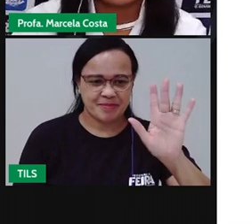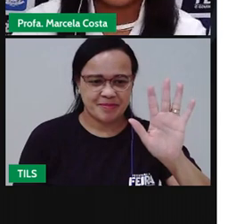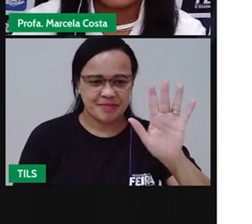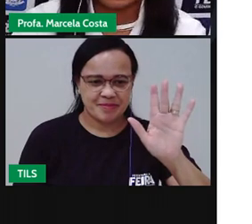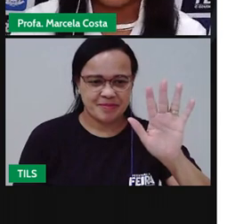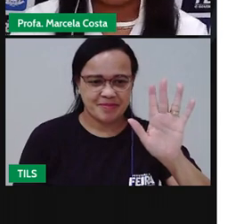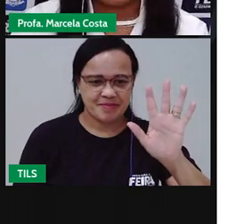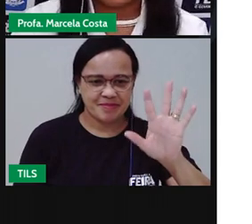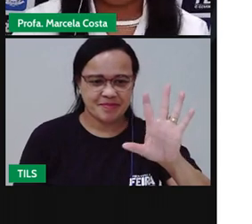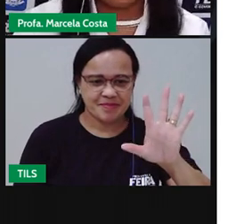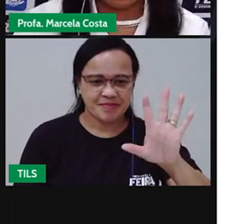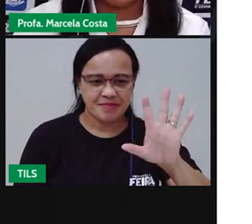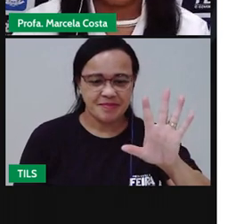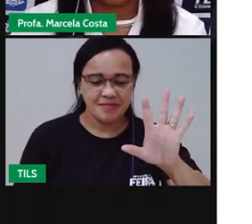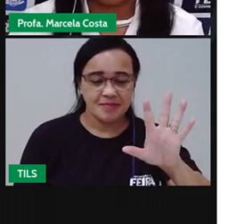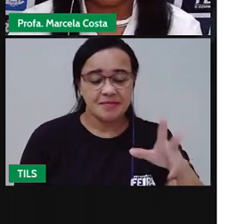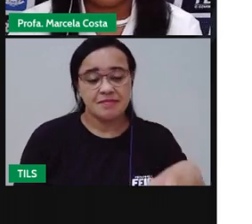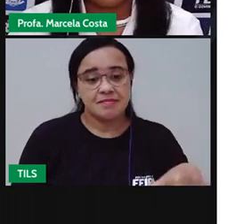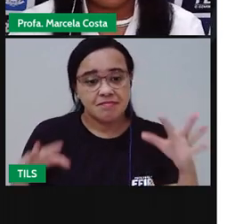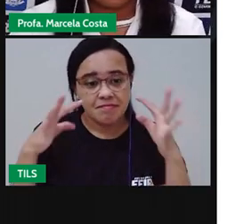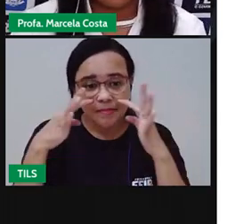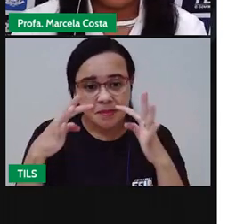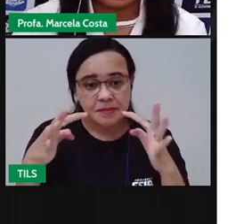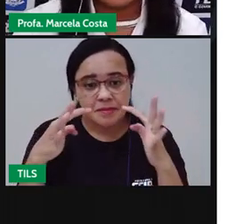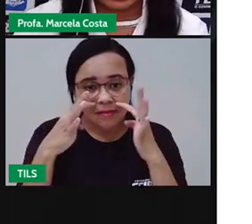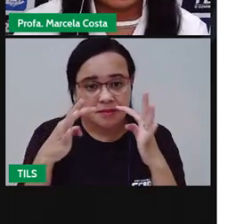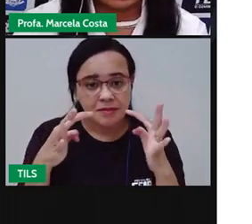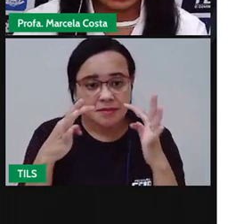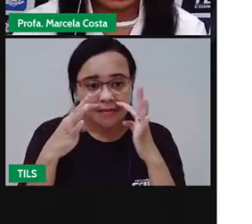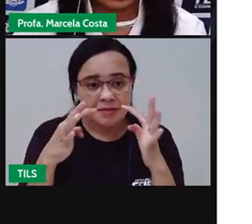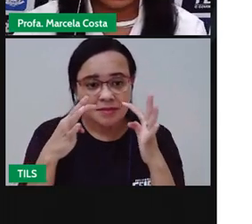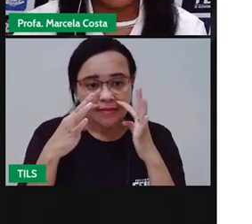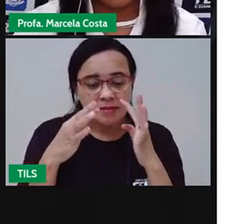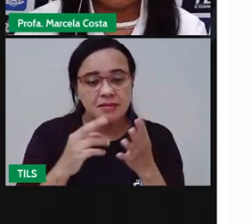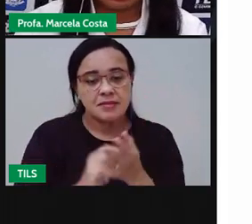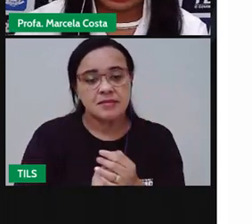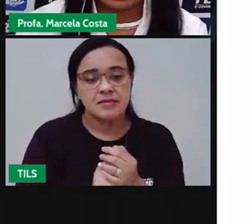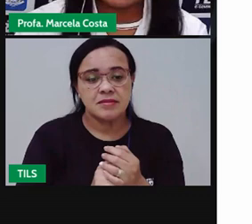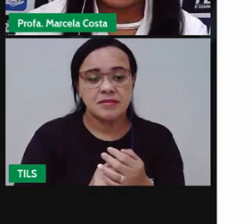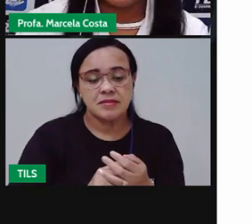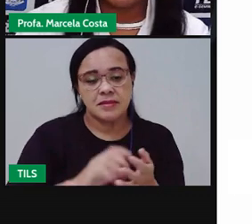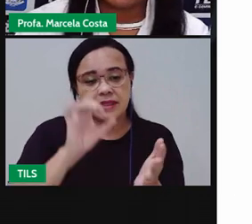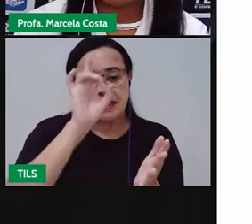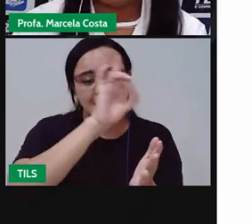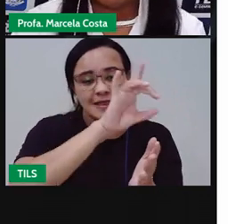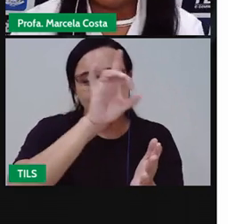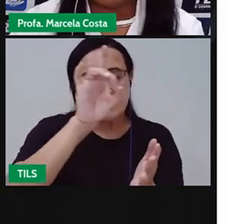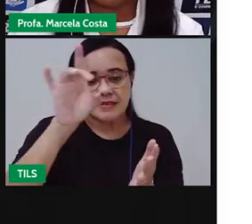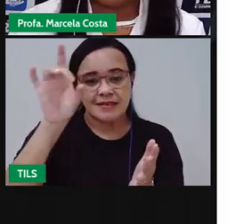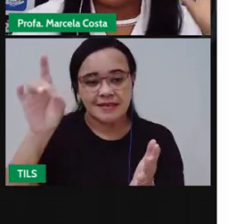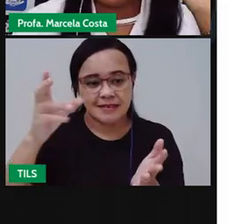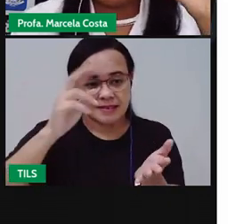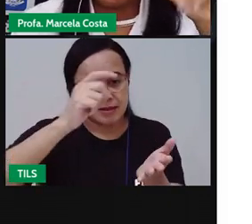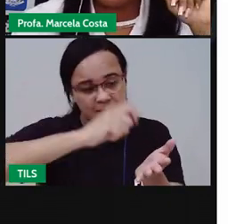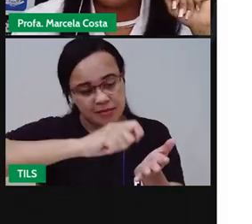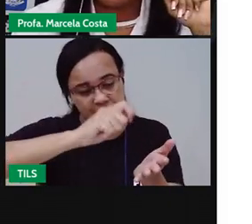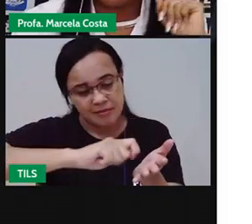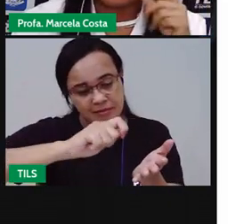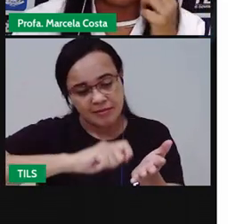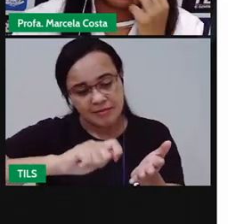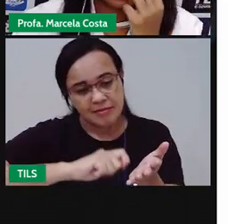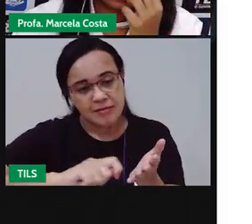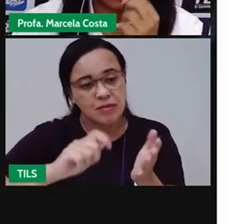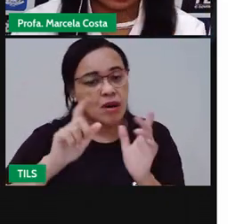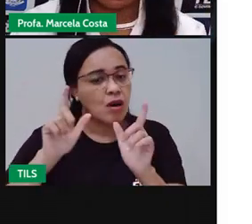Vocês conseguem observar onde é que está a escrita do nome de cada dedo da nossa mão?